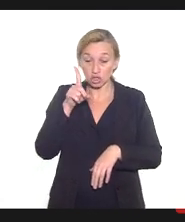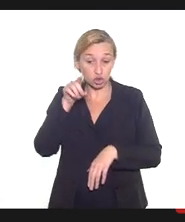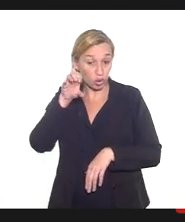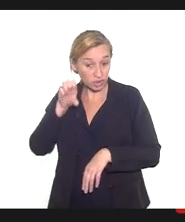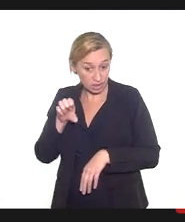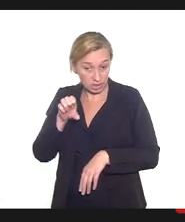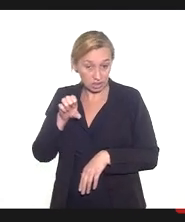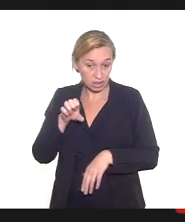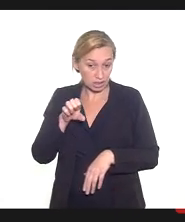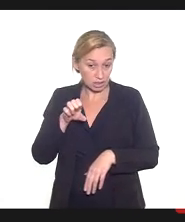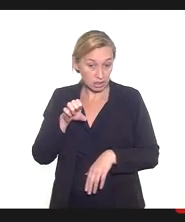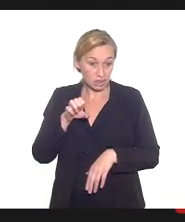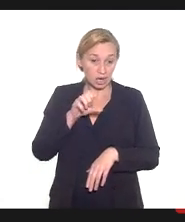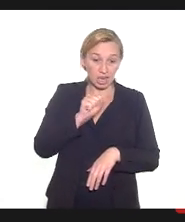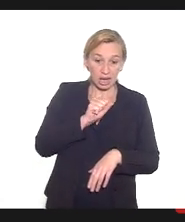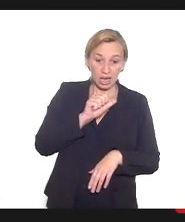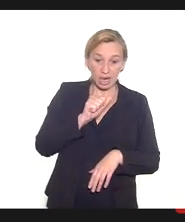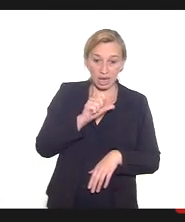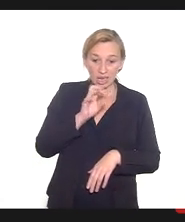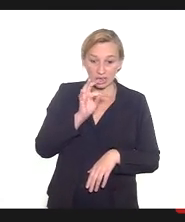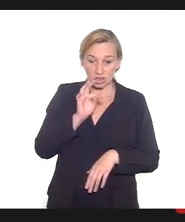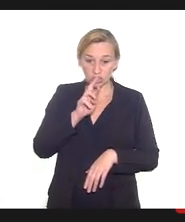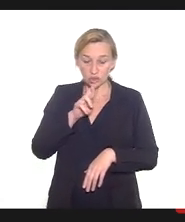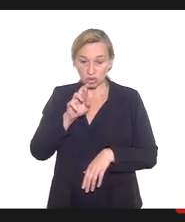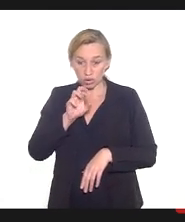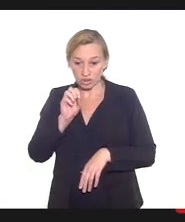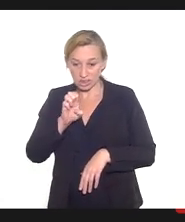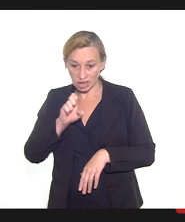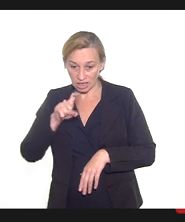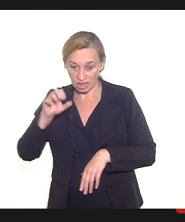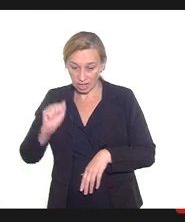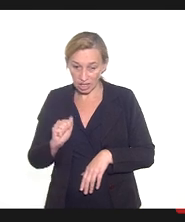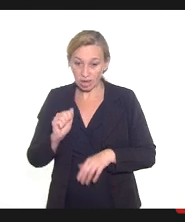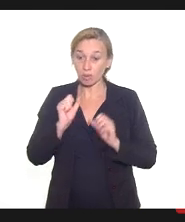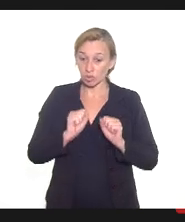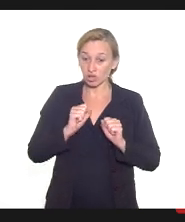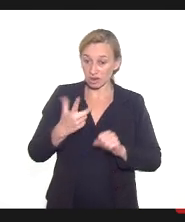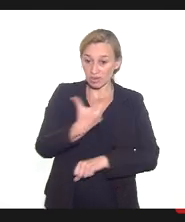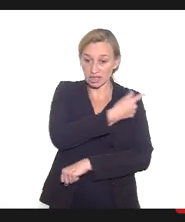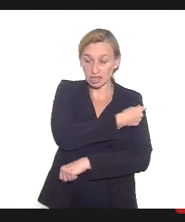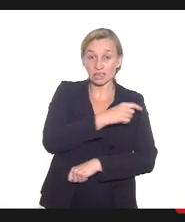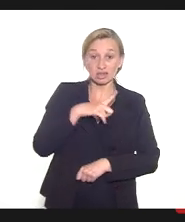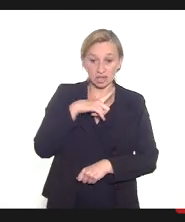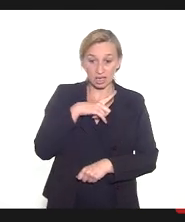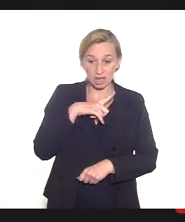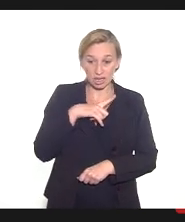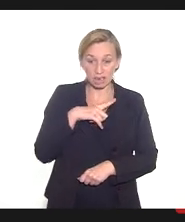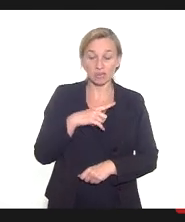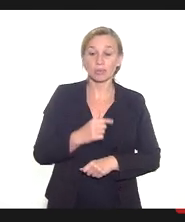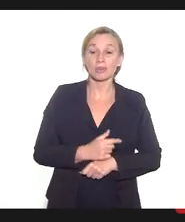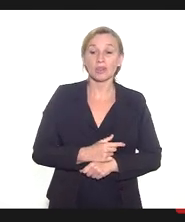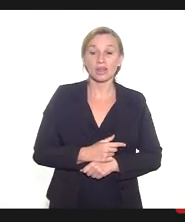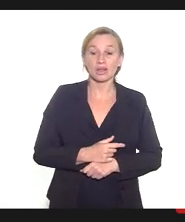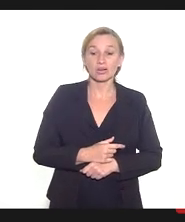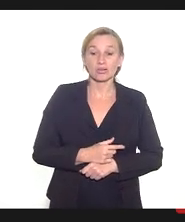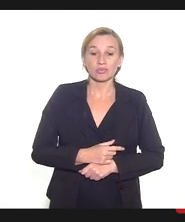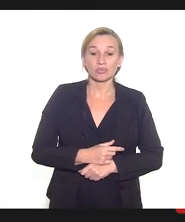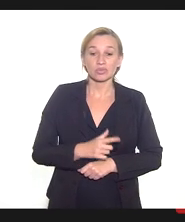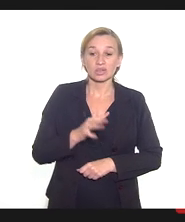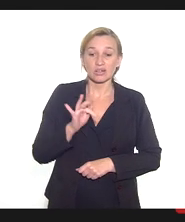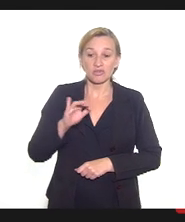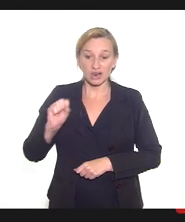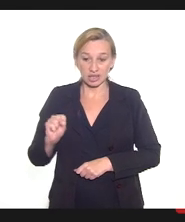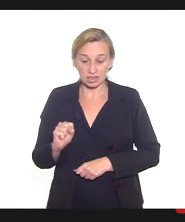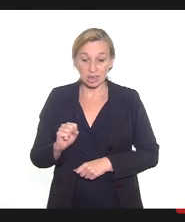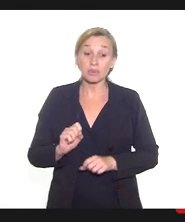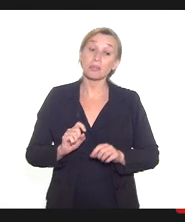AstraZeneca poderia ser vacinada e receber a segunda dose com a vacina da Pfizer.